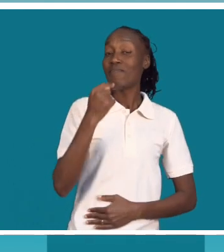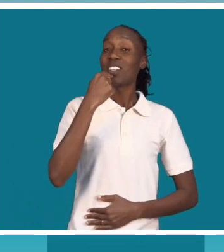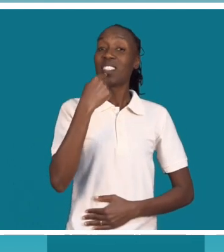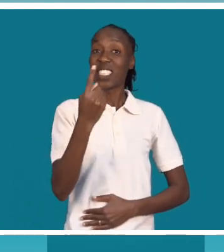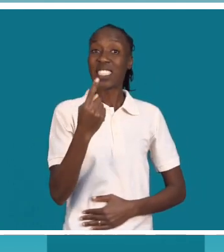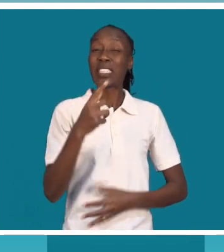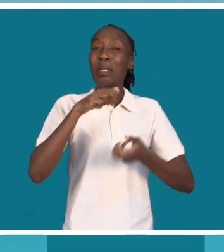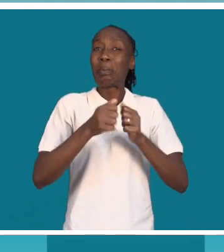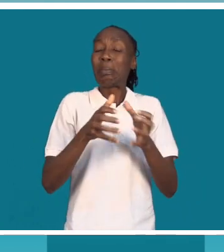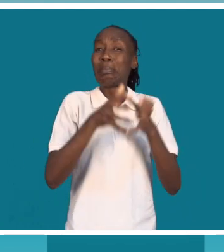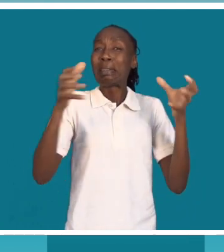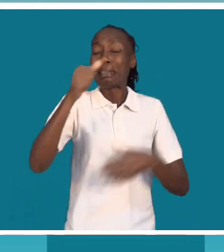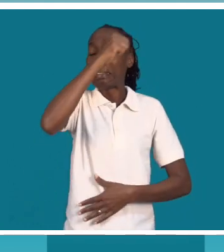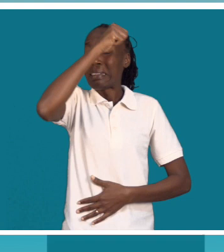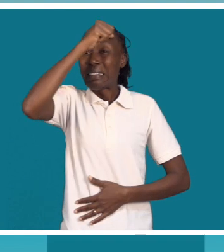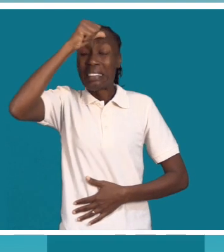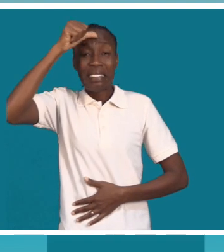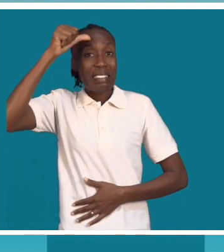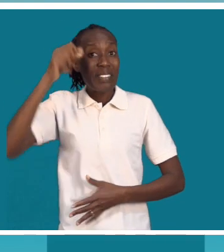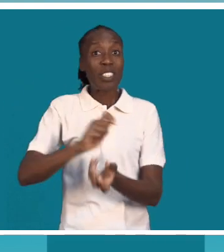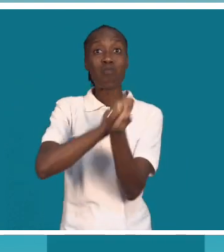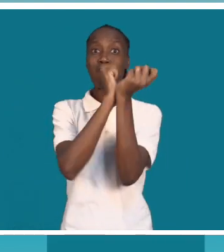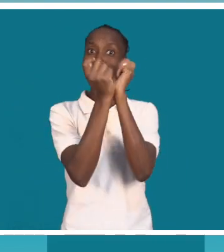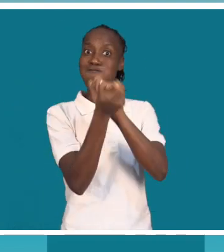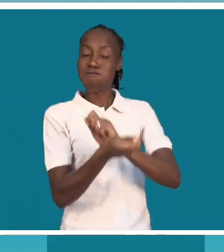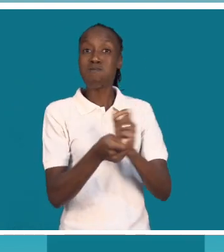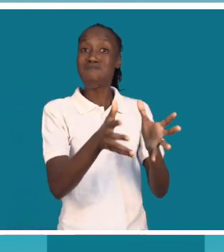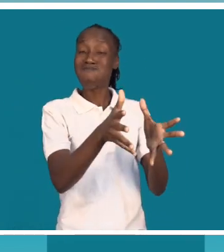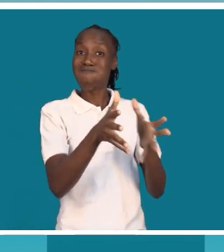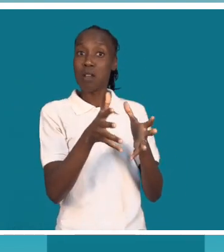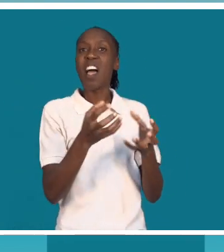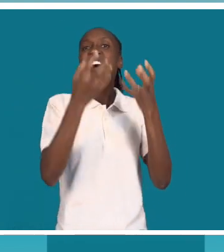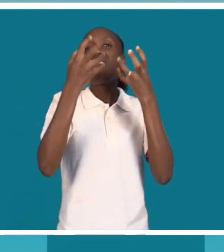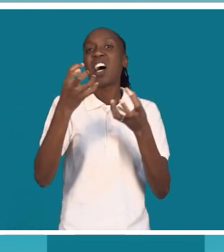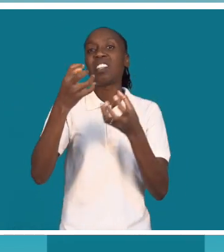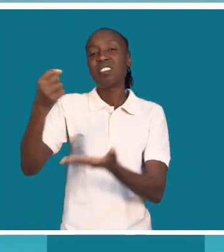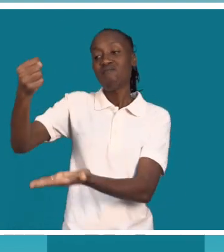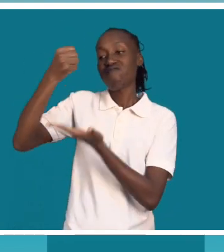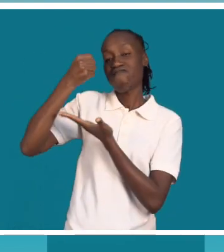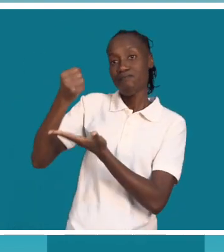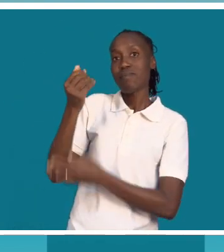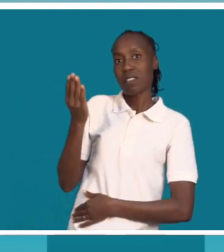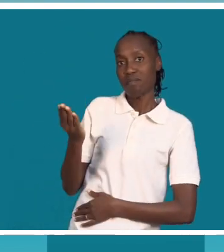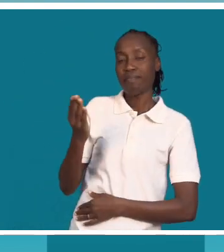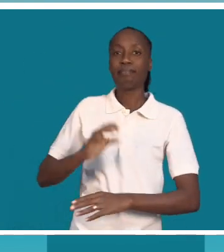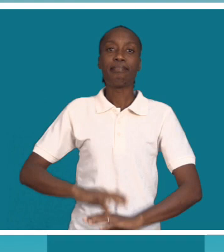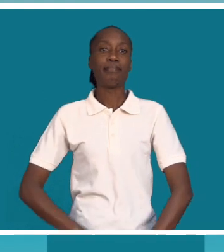das maiores dificuldades é trocar prótese por falta de recursos financeiros. A